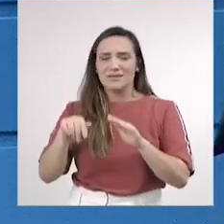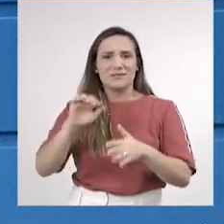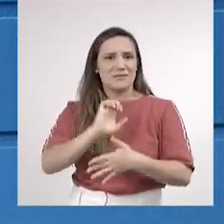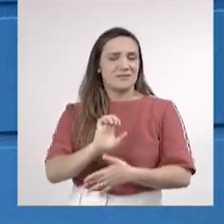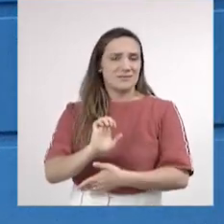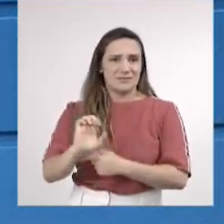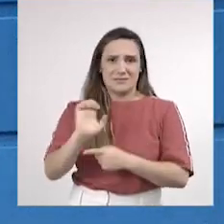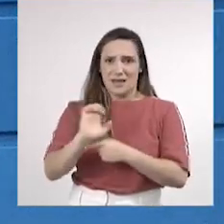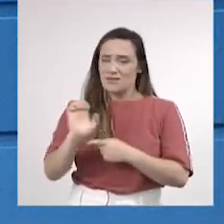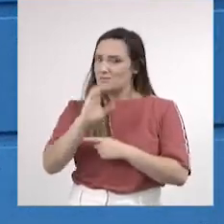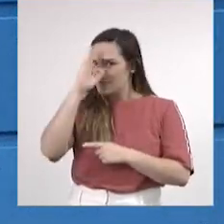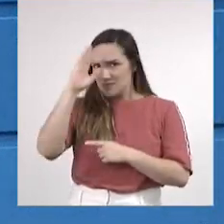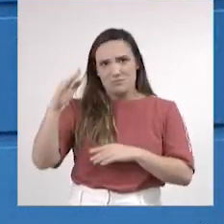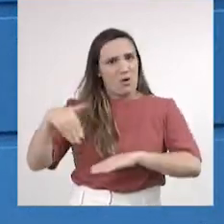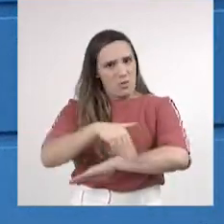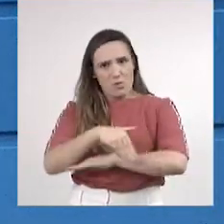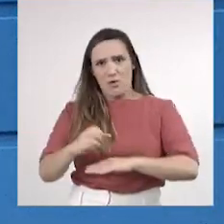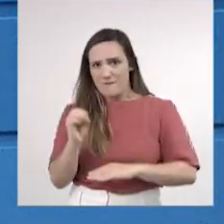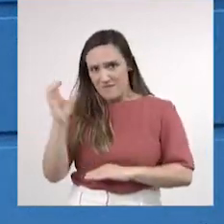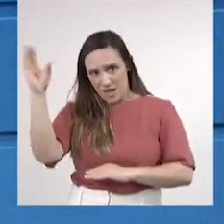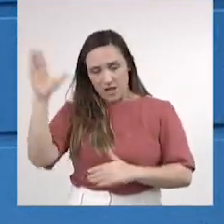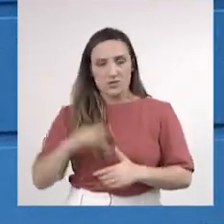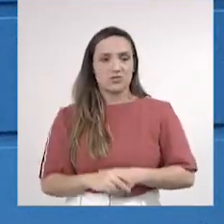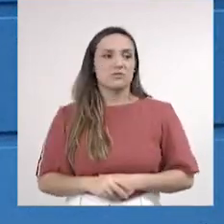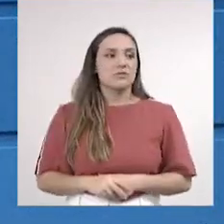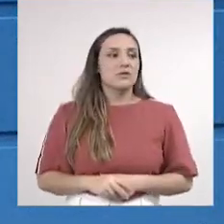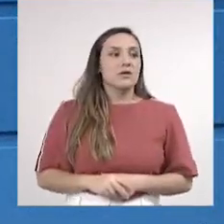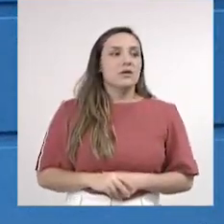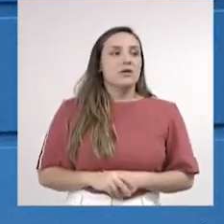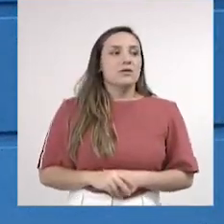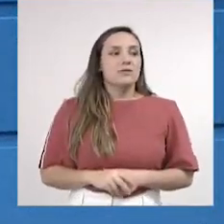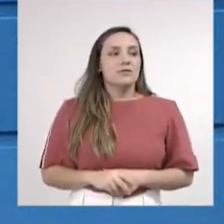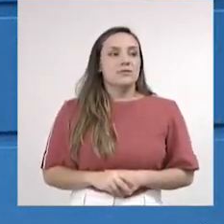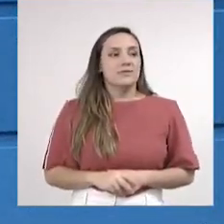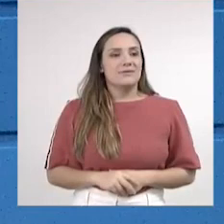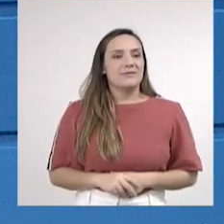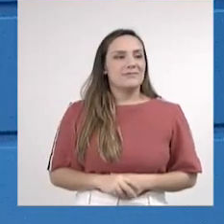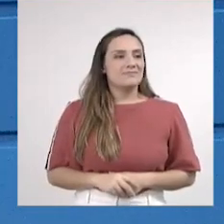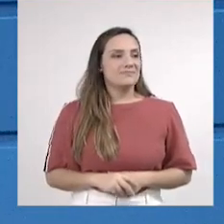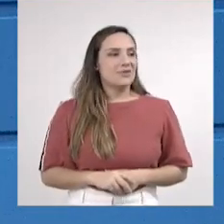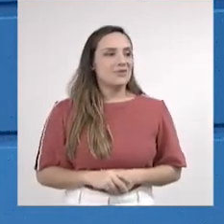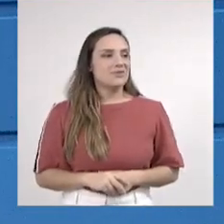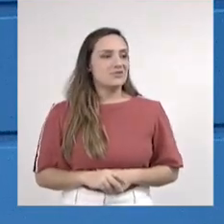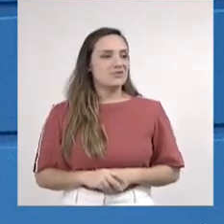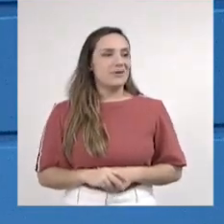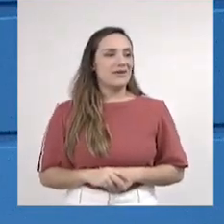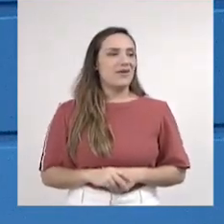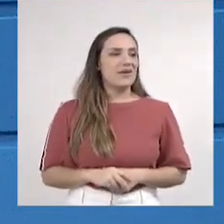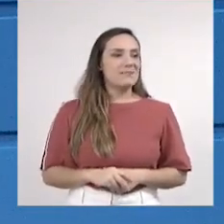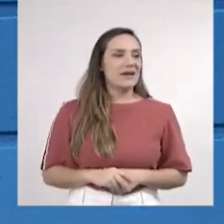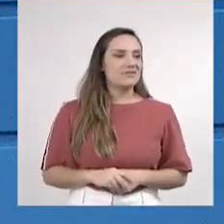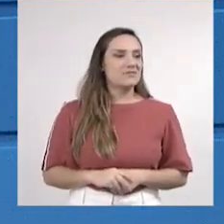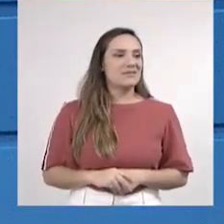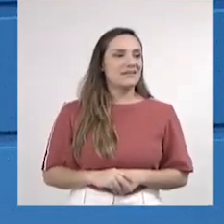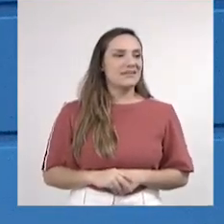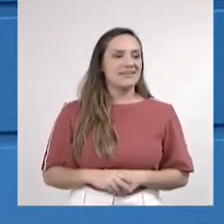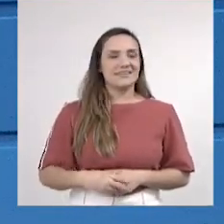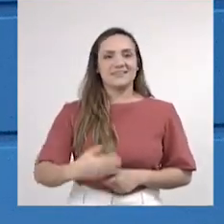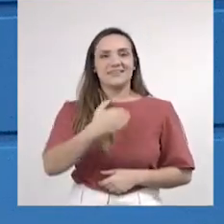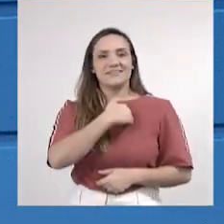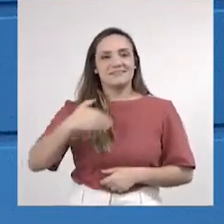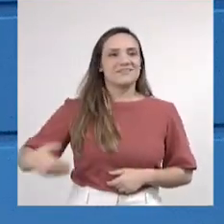Então, esse é um tema central. O governador Riedel elegeu esse tema como vital do seu governo na parte da